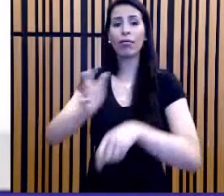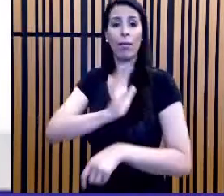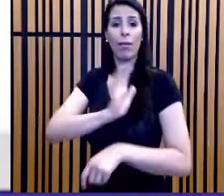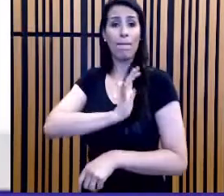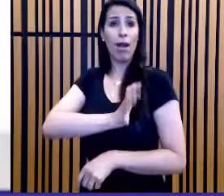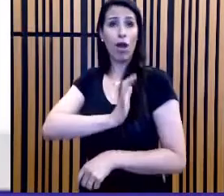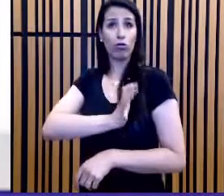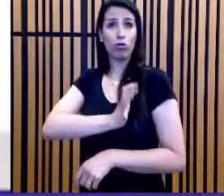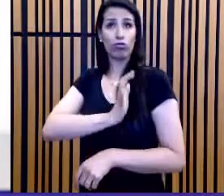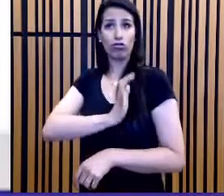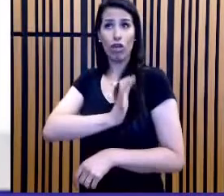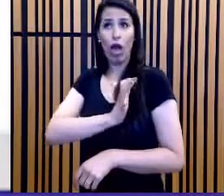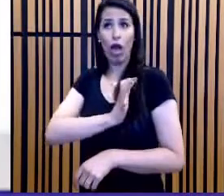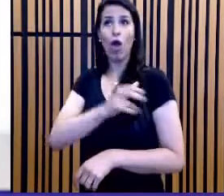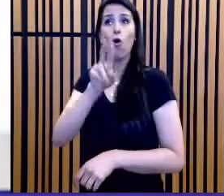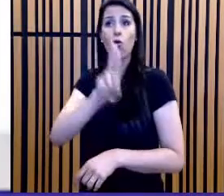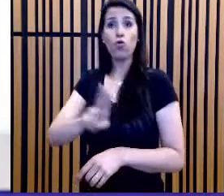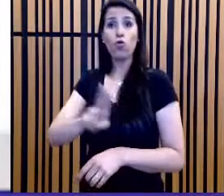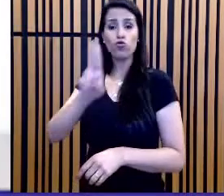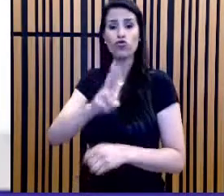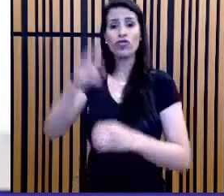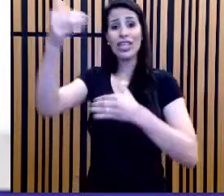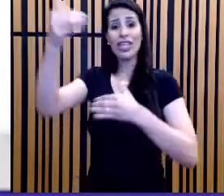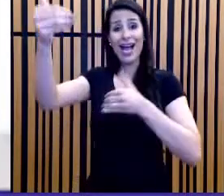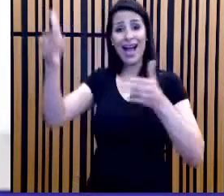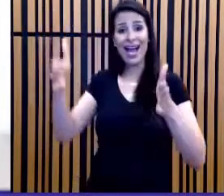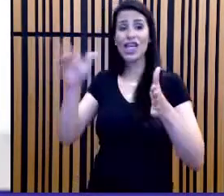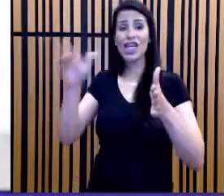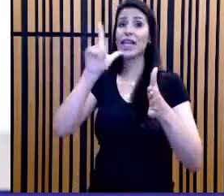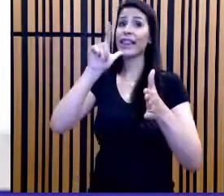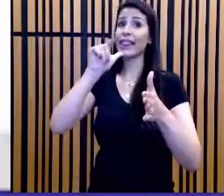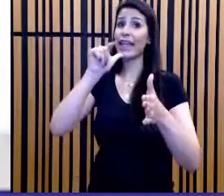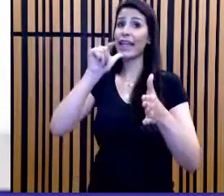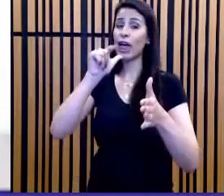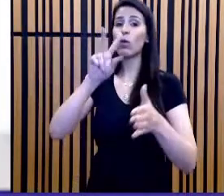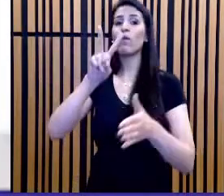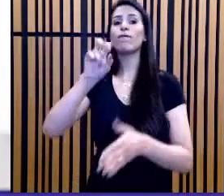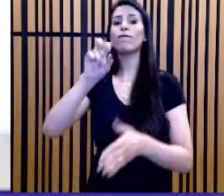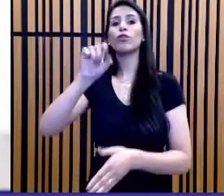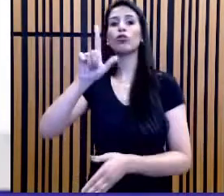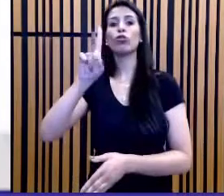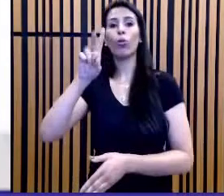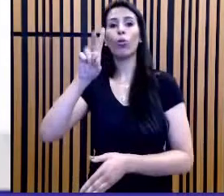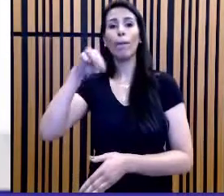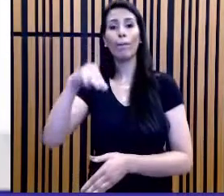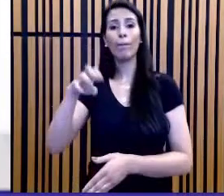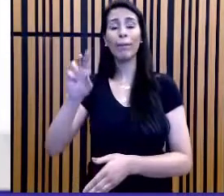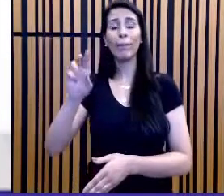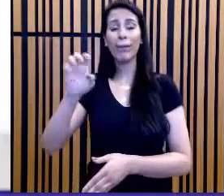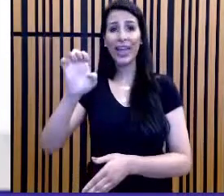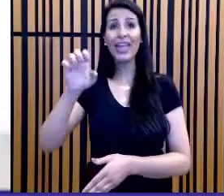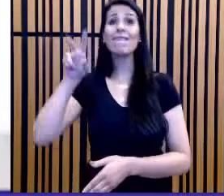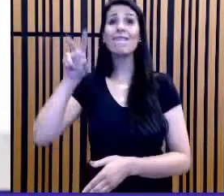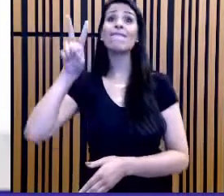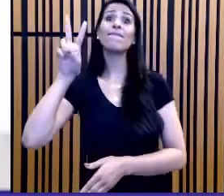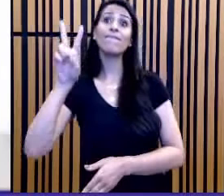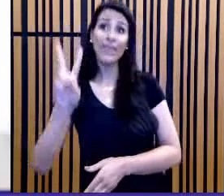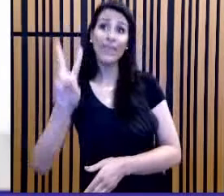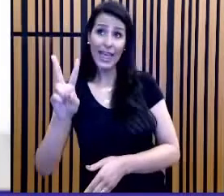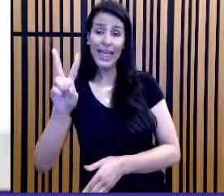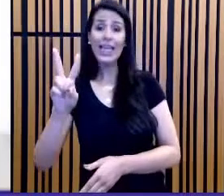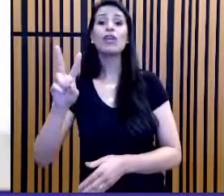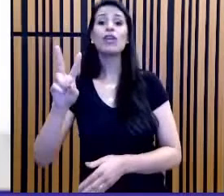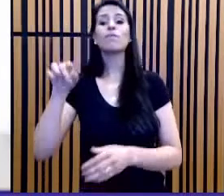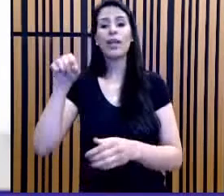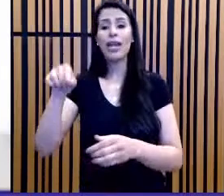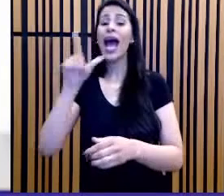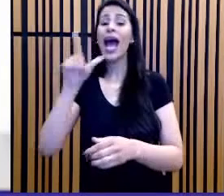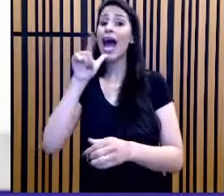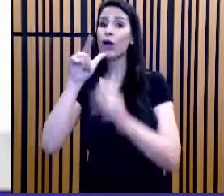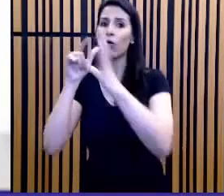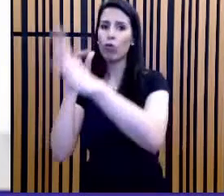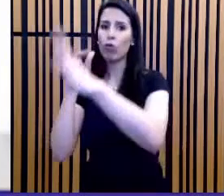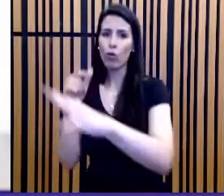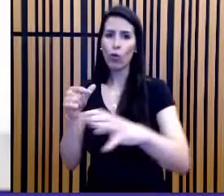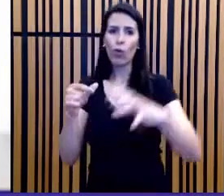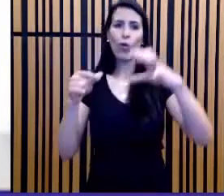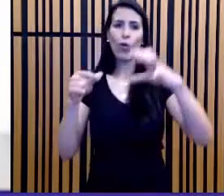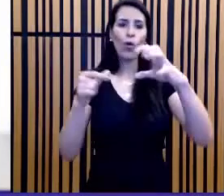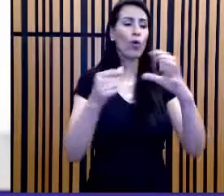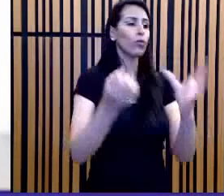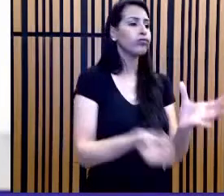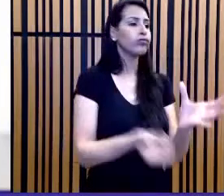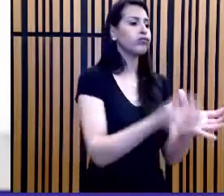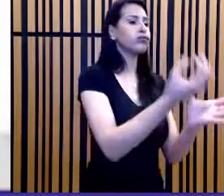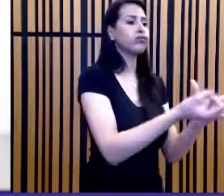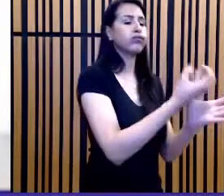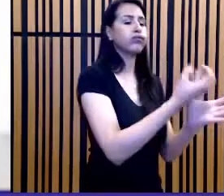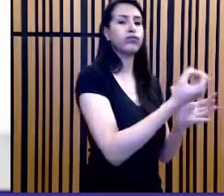ser importante. O nome, a letra que nós estamos atribuindo ao volume, para alimentar o sistema de irrigação do seu pomar. O sistema capta água